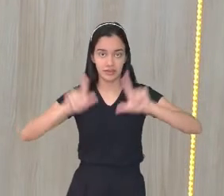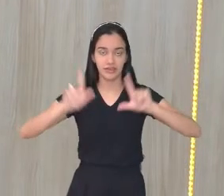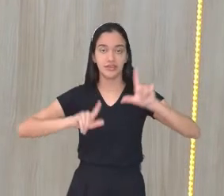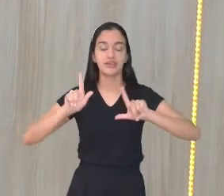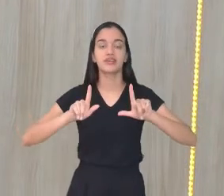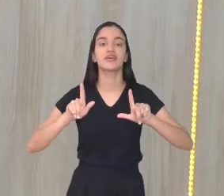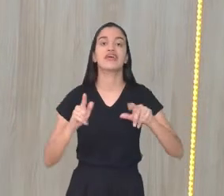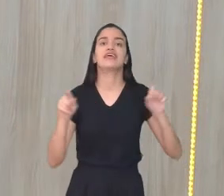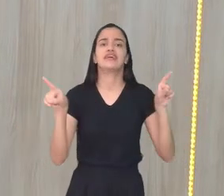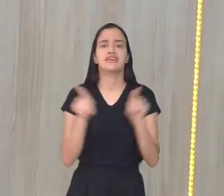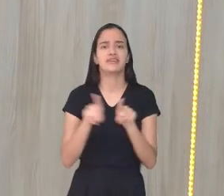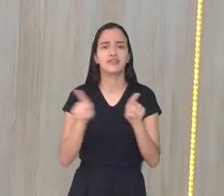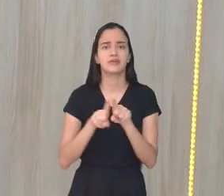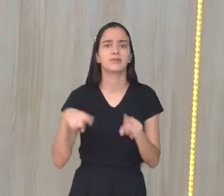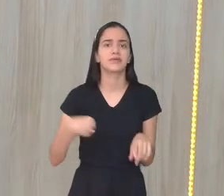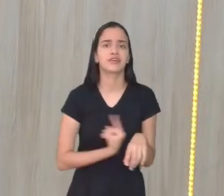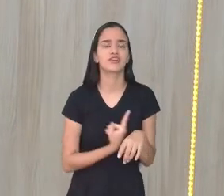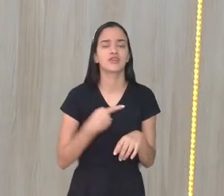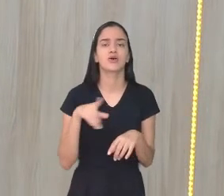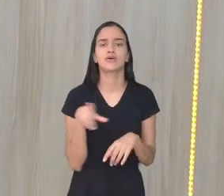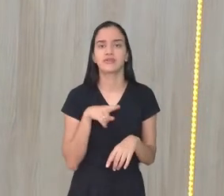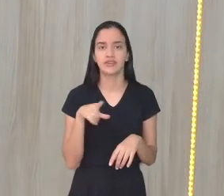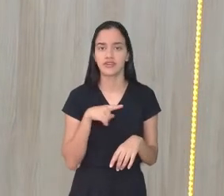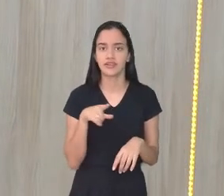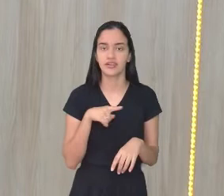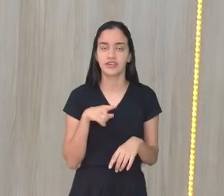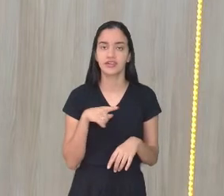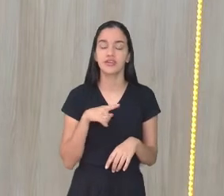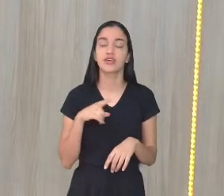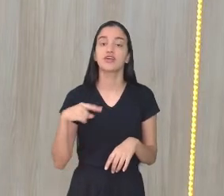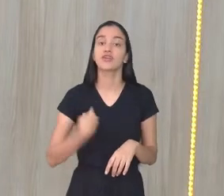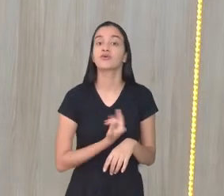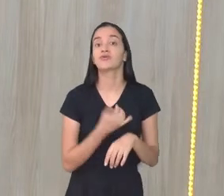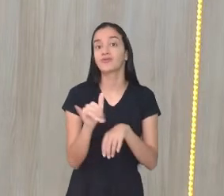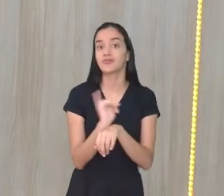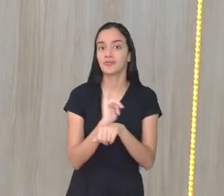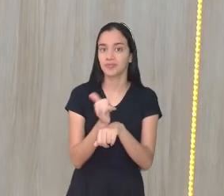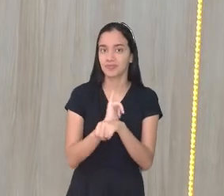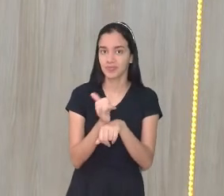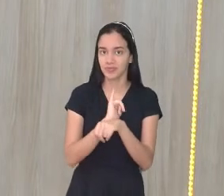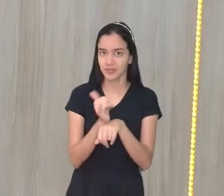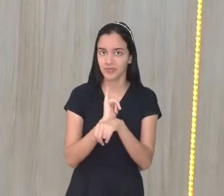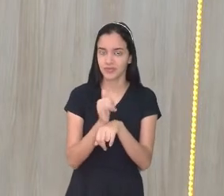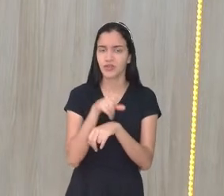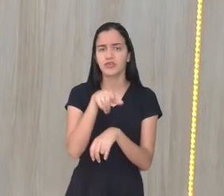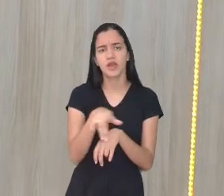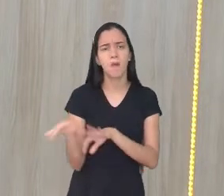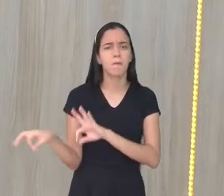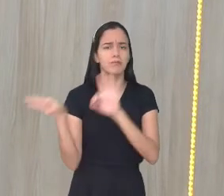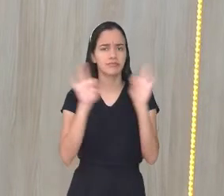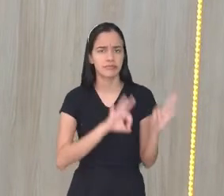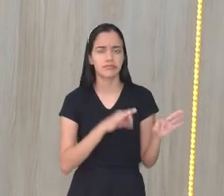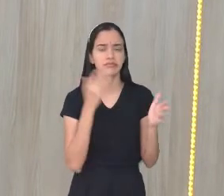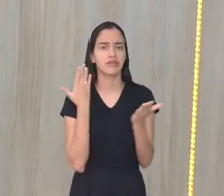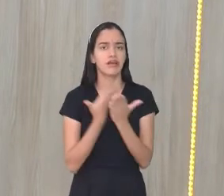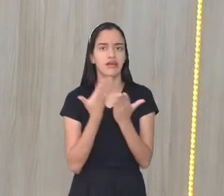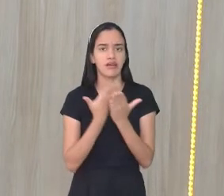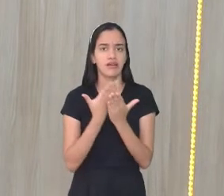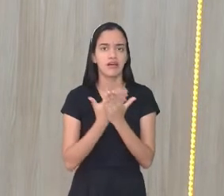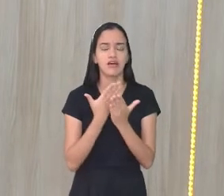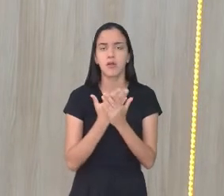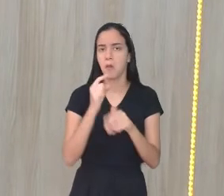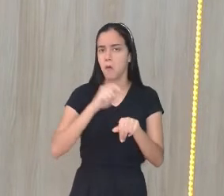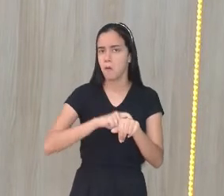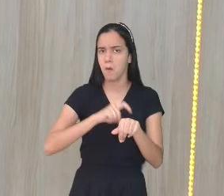E também nós temos o nosso canal de YouTube, onde você pode assistir a aula qualquer